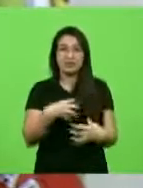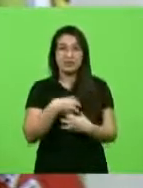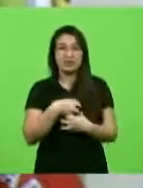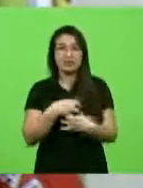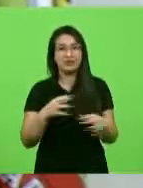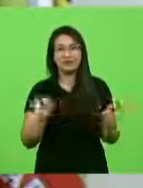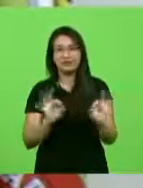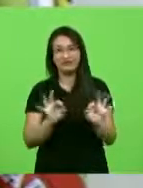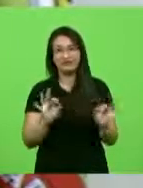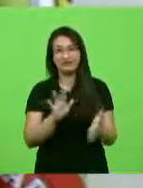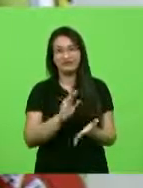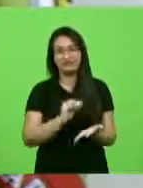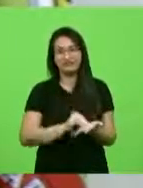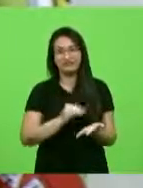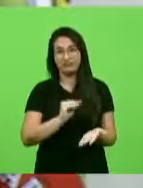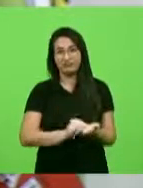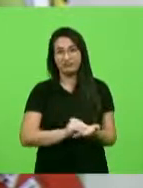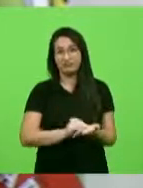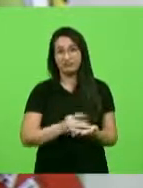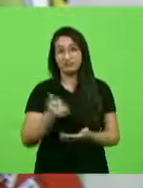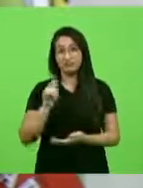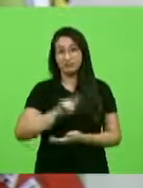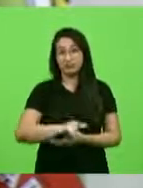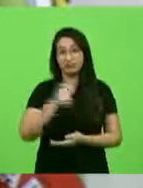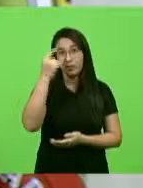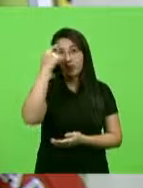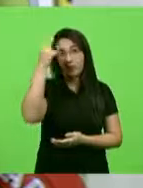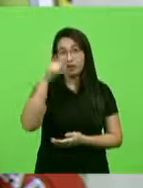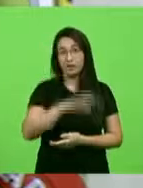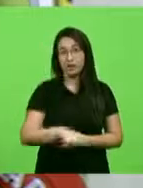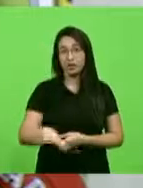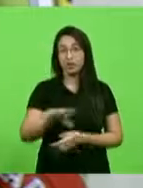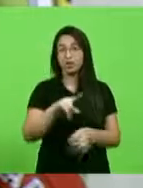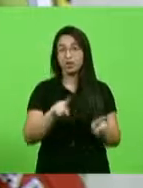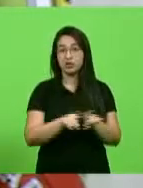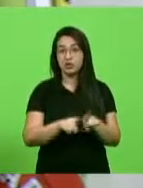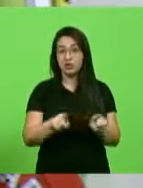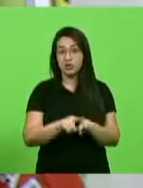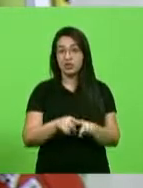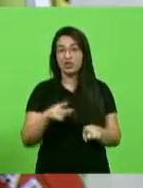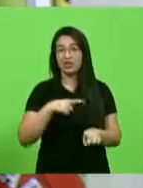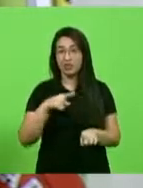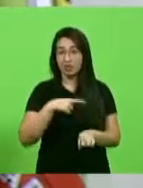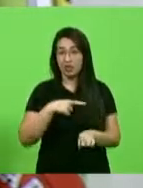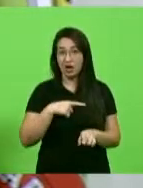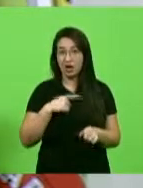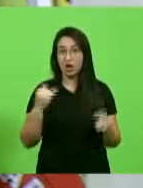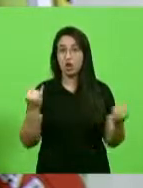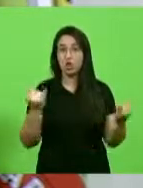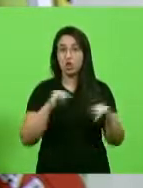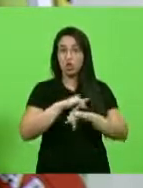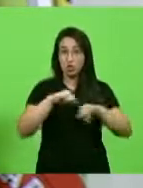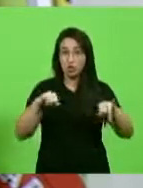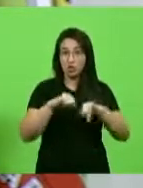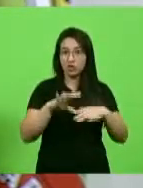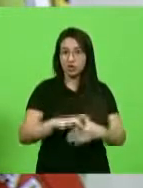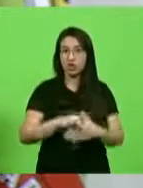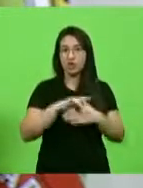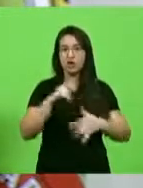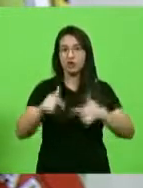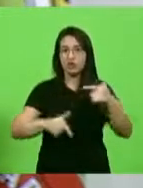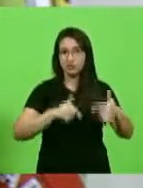que nós, também, além de notícias ruins, temos pessoas, lideranças que trabalham